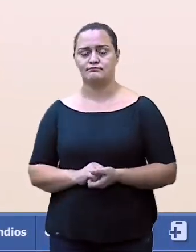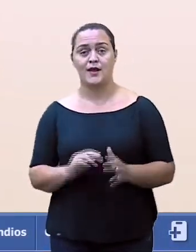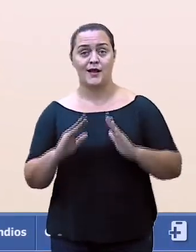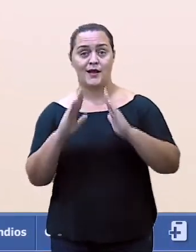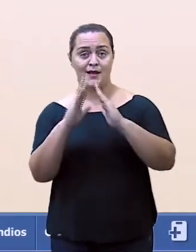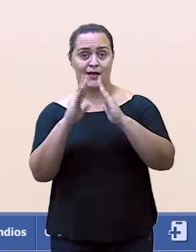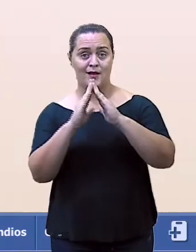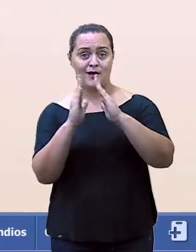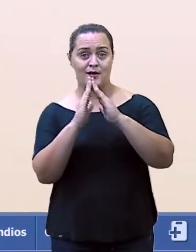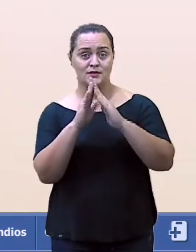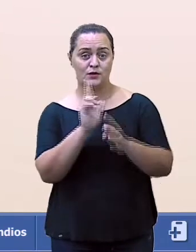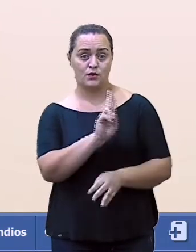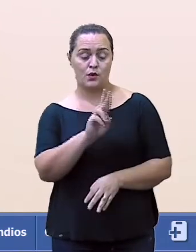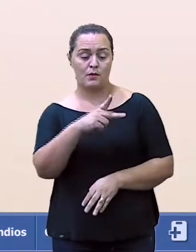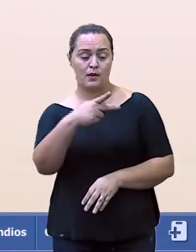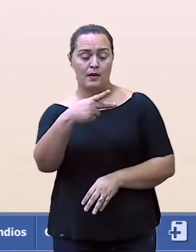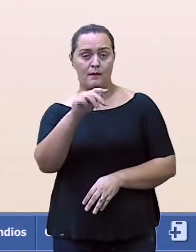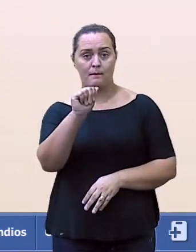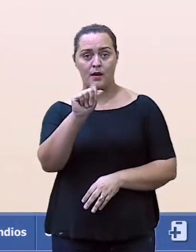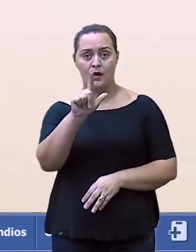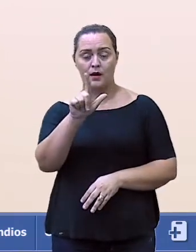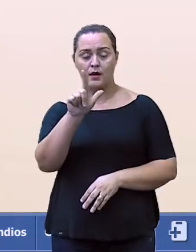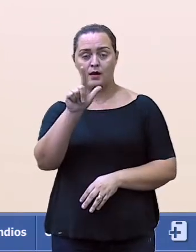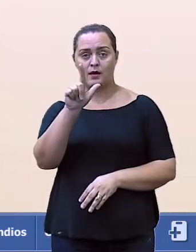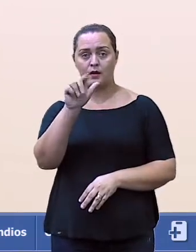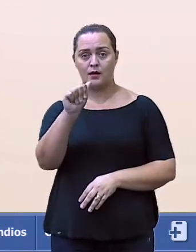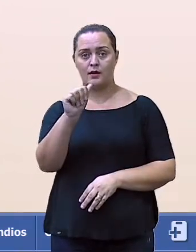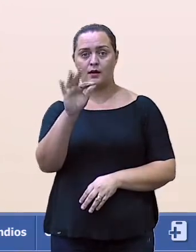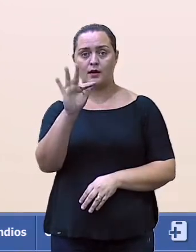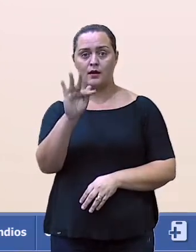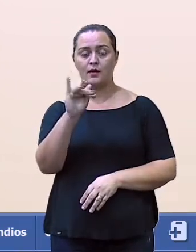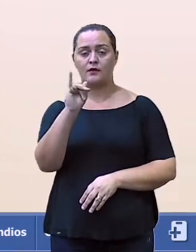Observem, essa daqui é a casa de palafita.